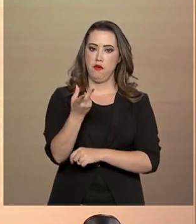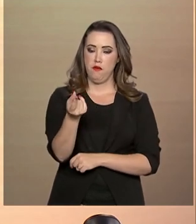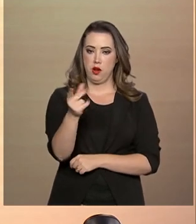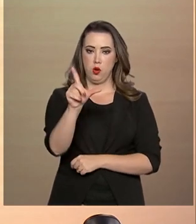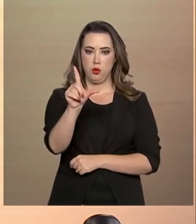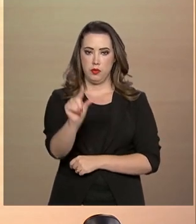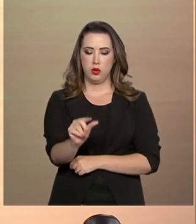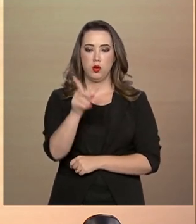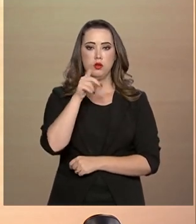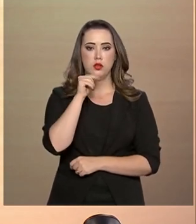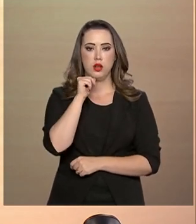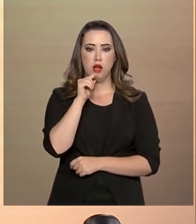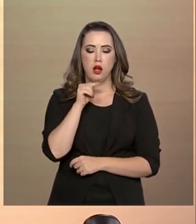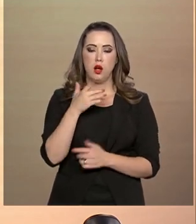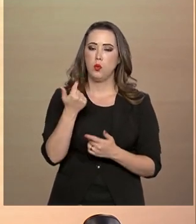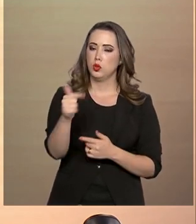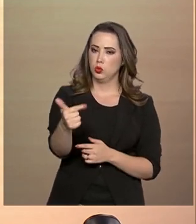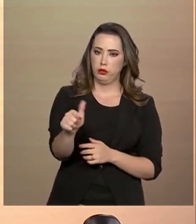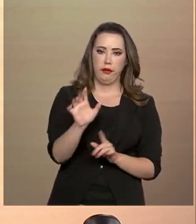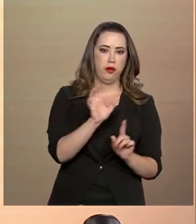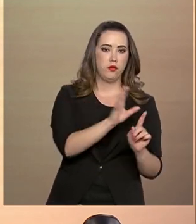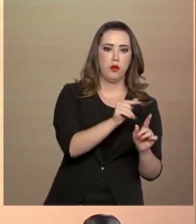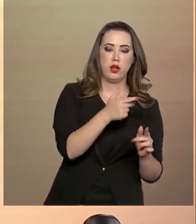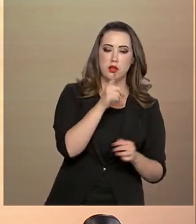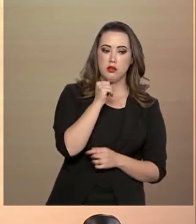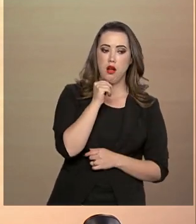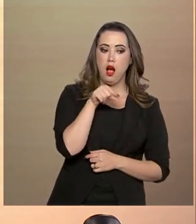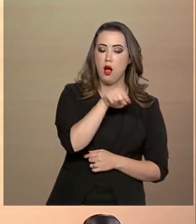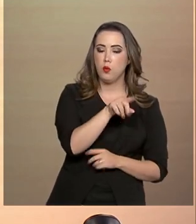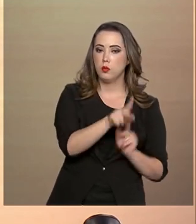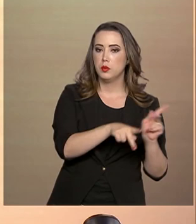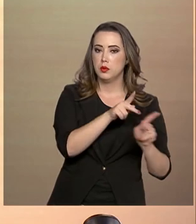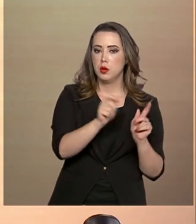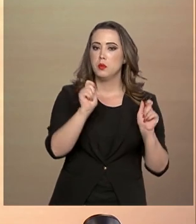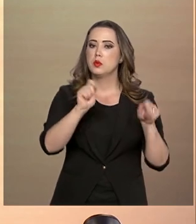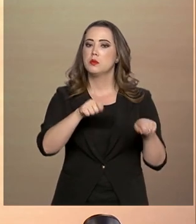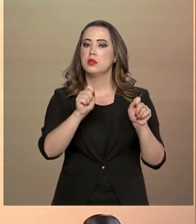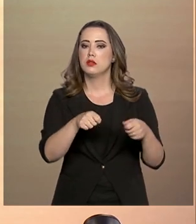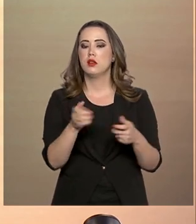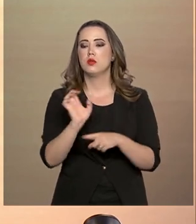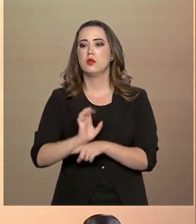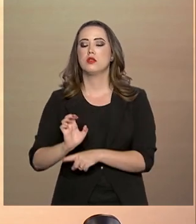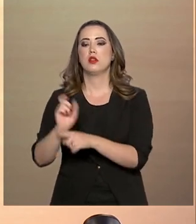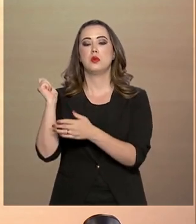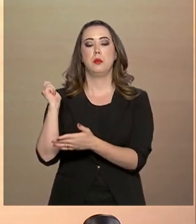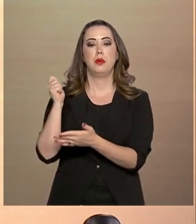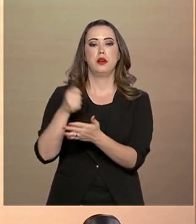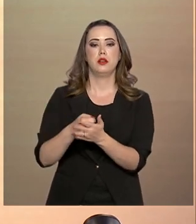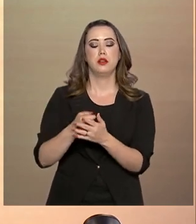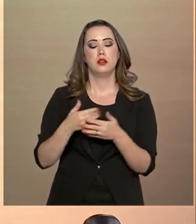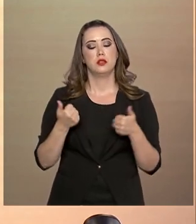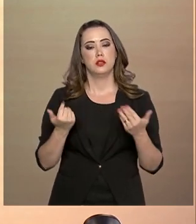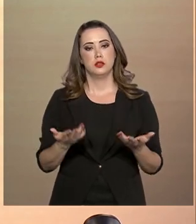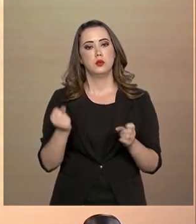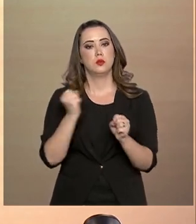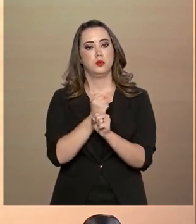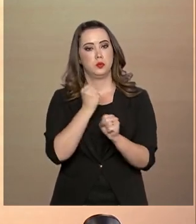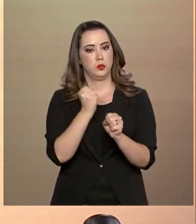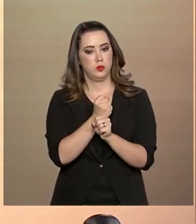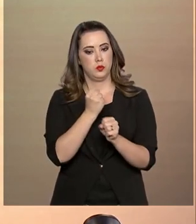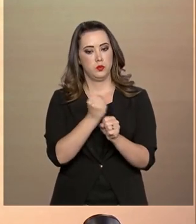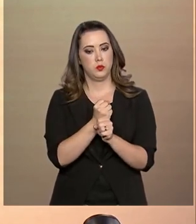impactando a população que vai se beneficiar com essa água, viabilizando o pagamento pelos estados e fazendo com que essa obra